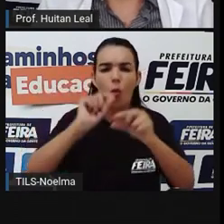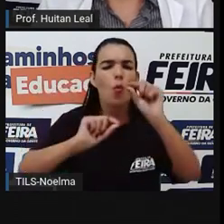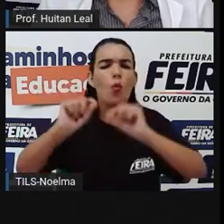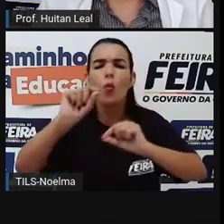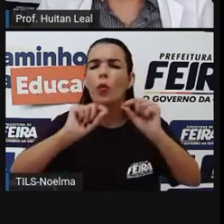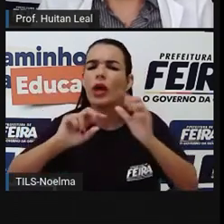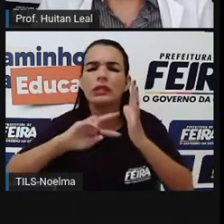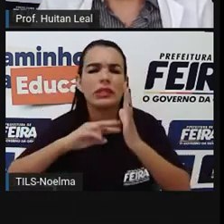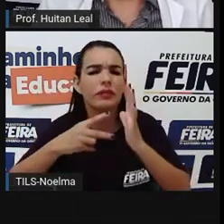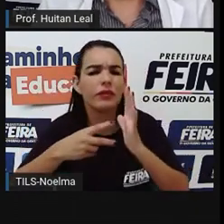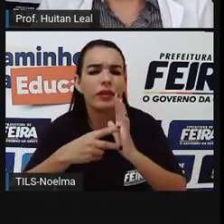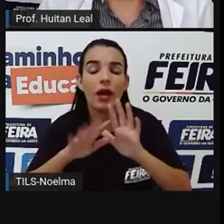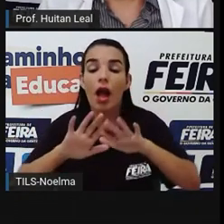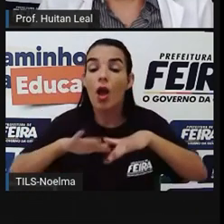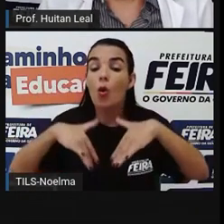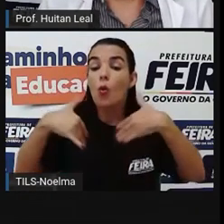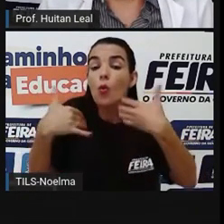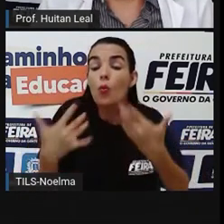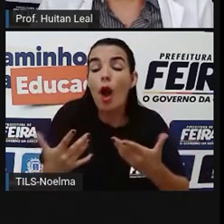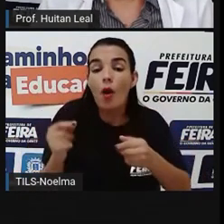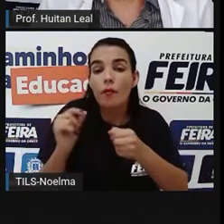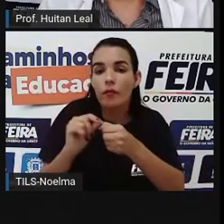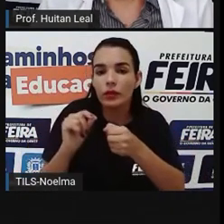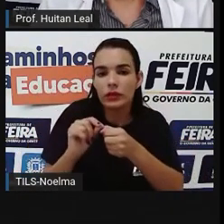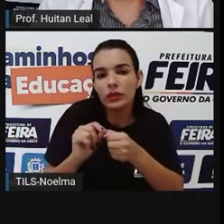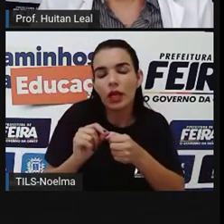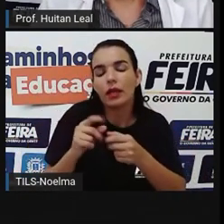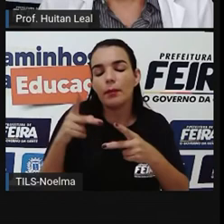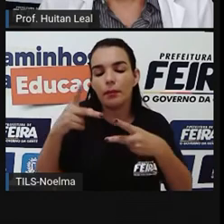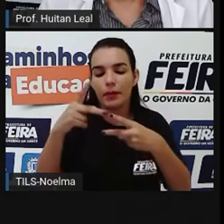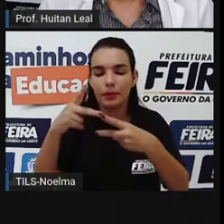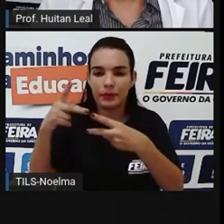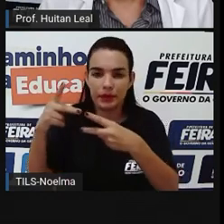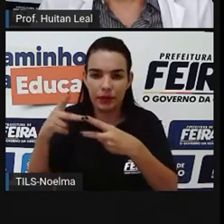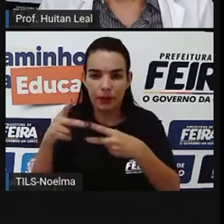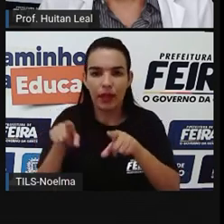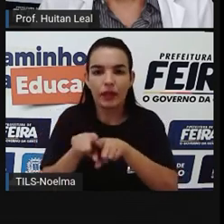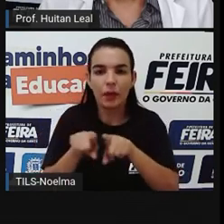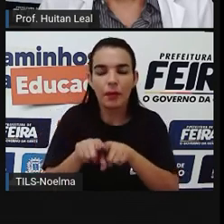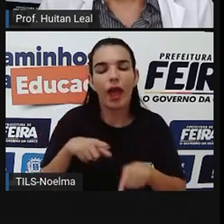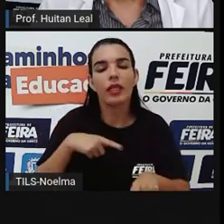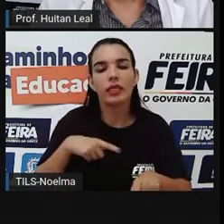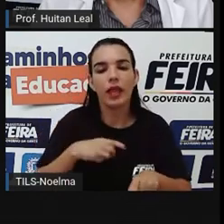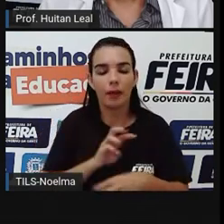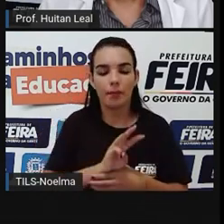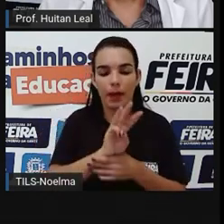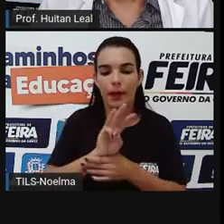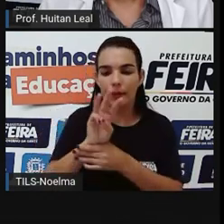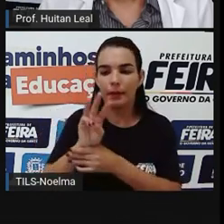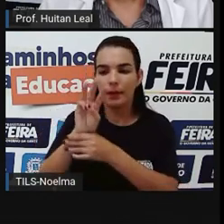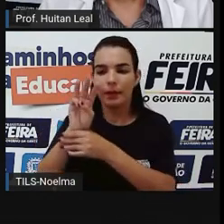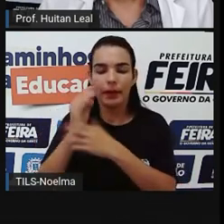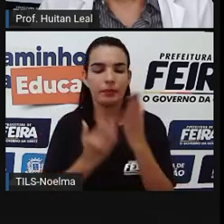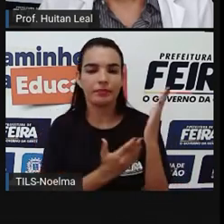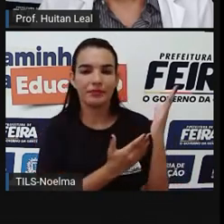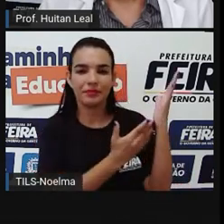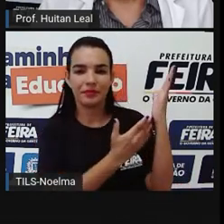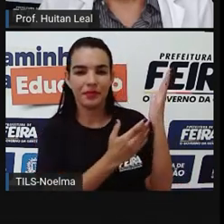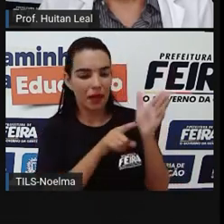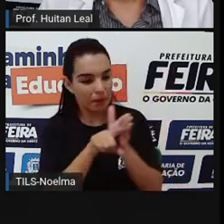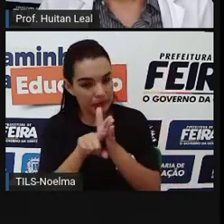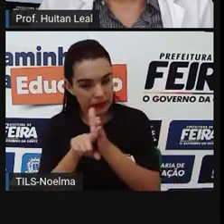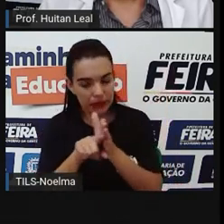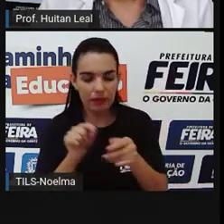preposição? Ok? Então, deixo também aí as fontes de pesquisa que eu utilizei para realizar a aula.